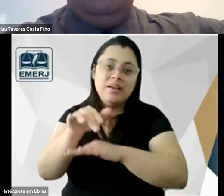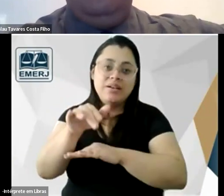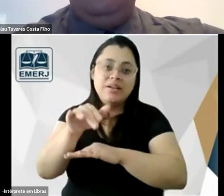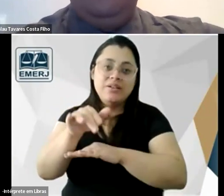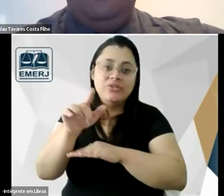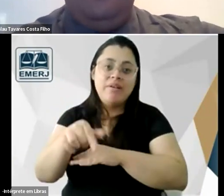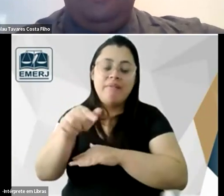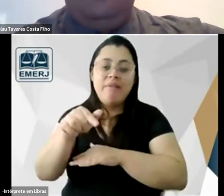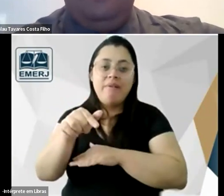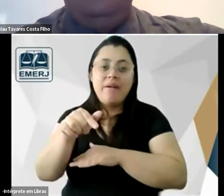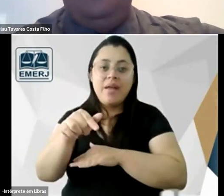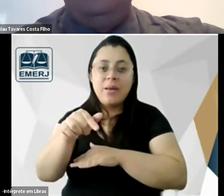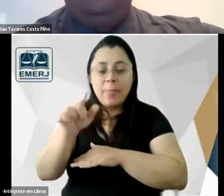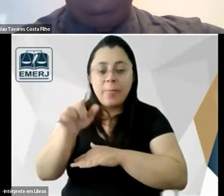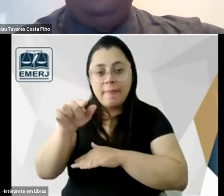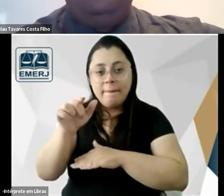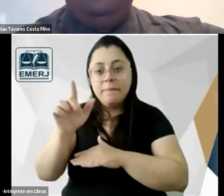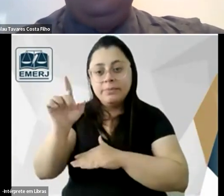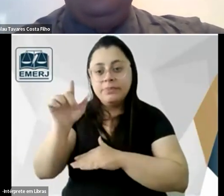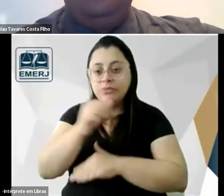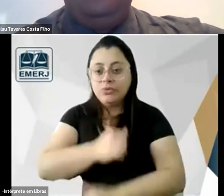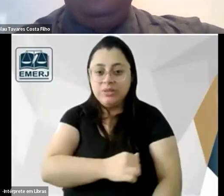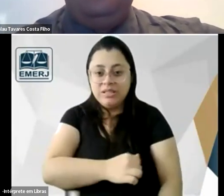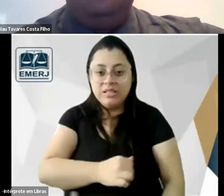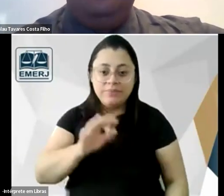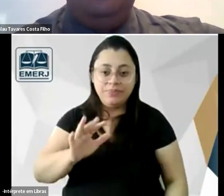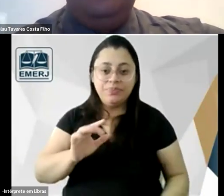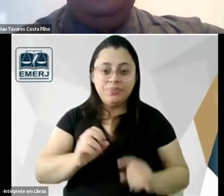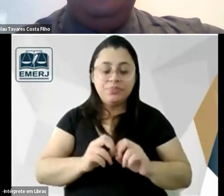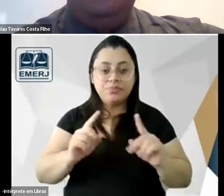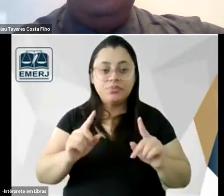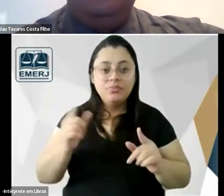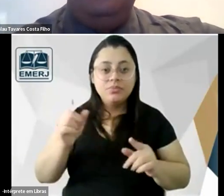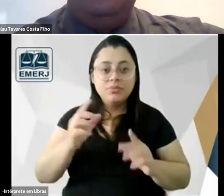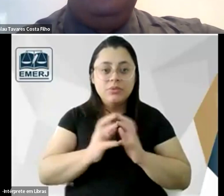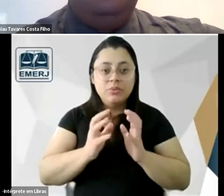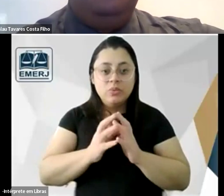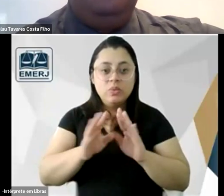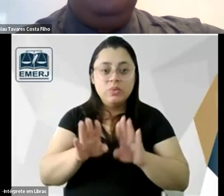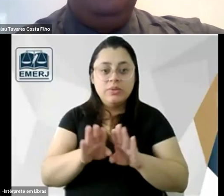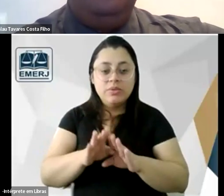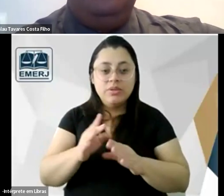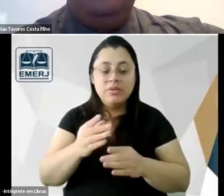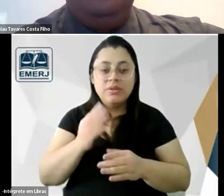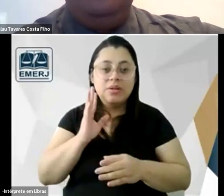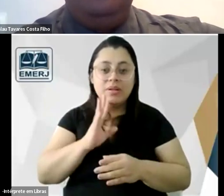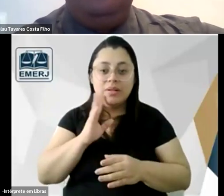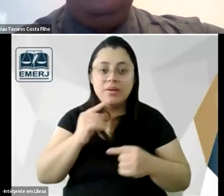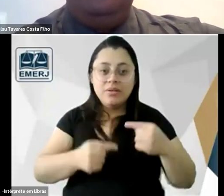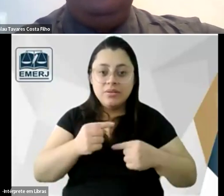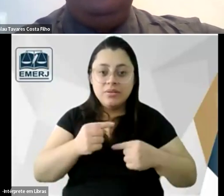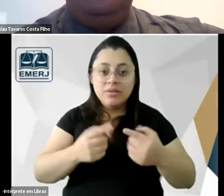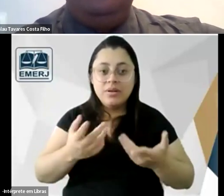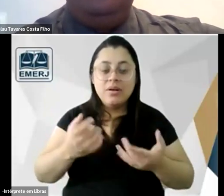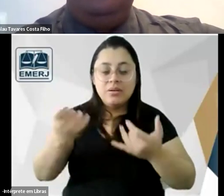Recife né professor Denselau e enfim e eu foi muito interessante o debate eu quero mais uma vez justificar a